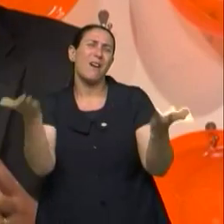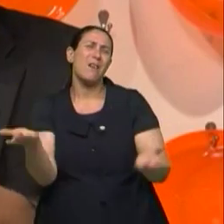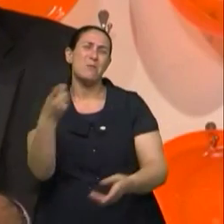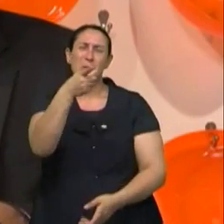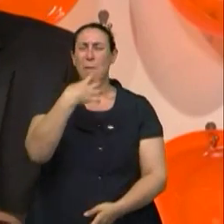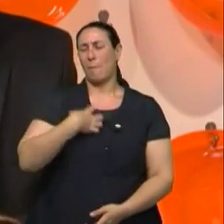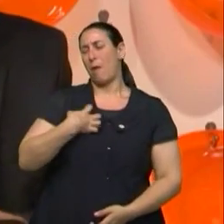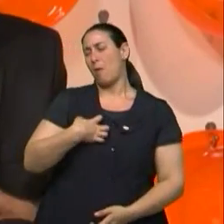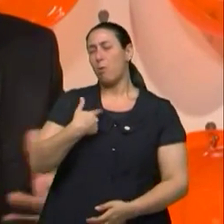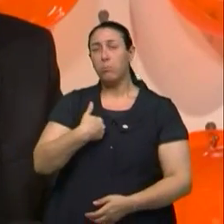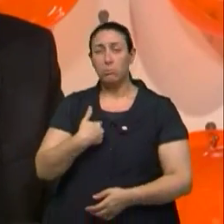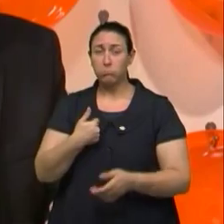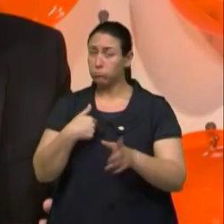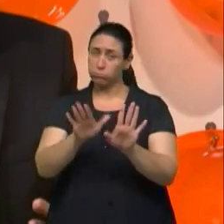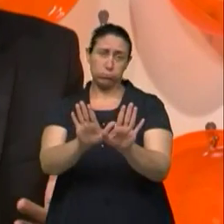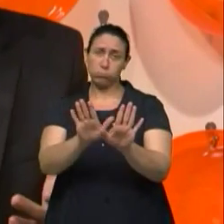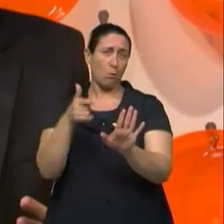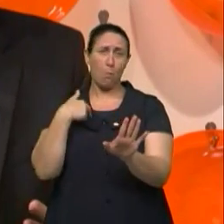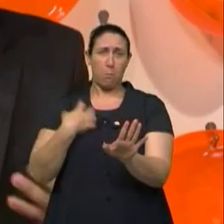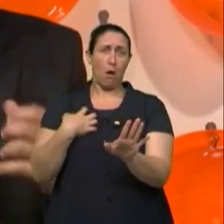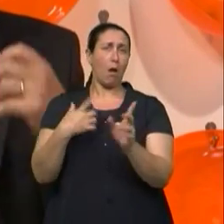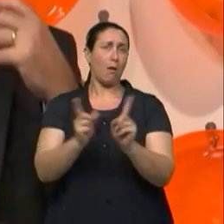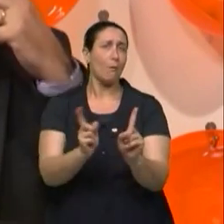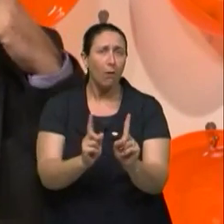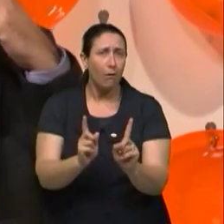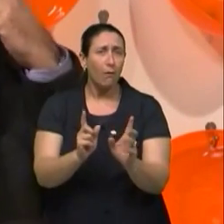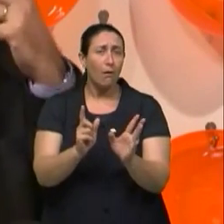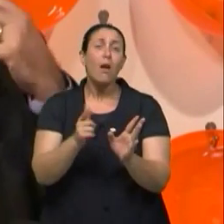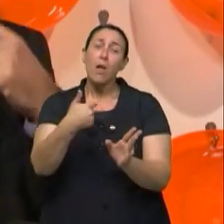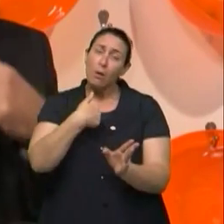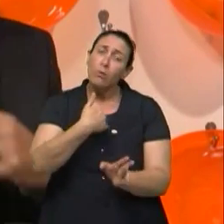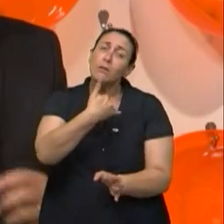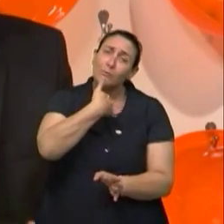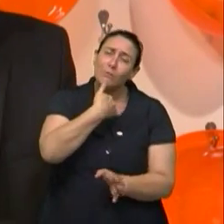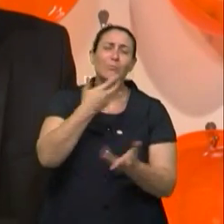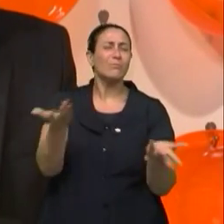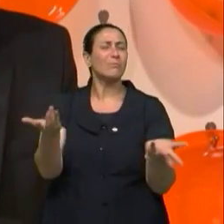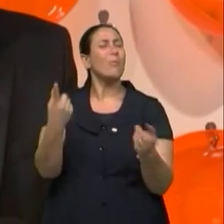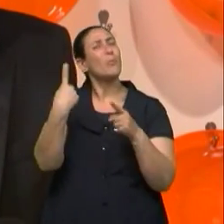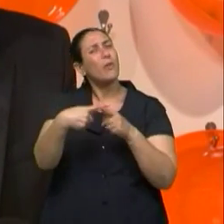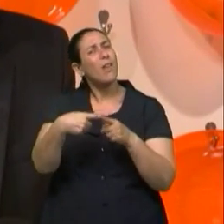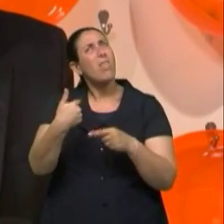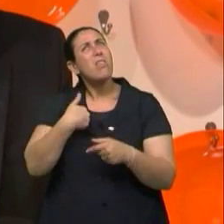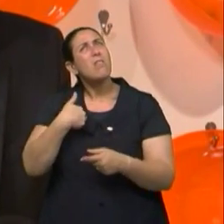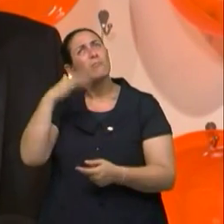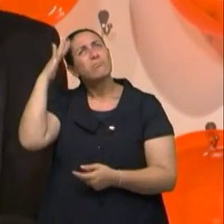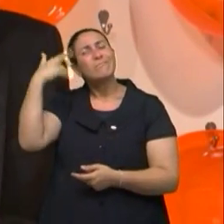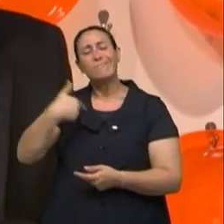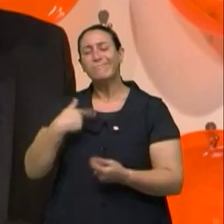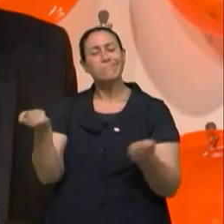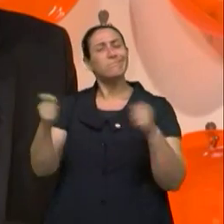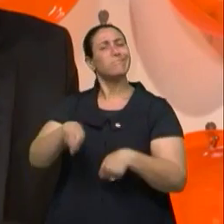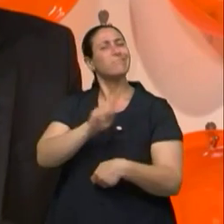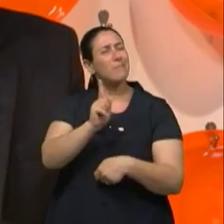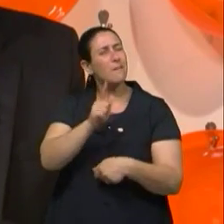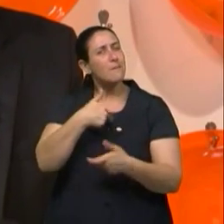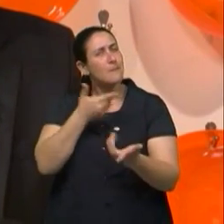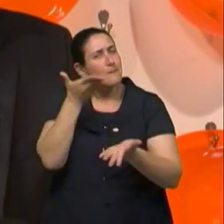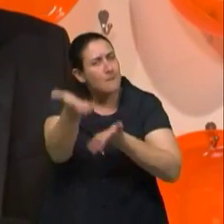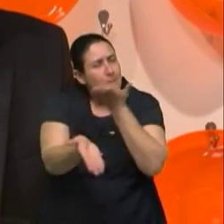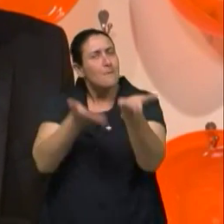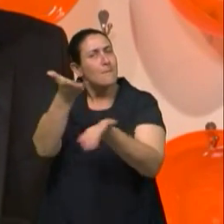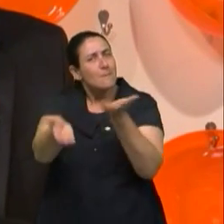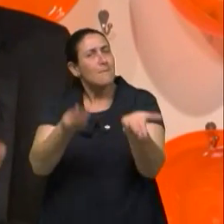ficar brabo comigo. Não, eu não fico brabo. Às vezes eu fico chateado comigo mesmo que eu não tive a capacidade de te